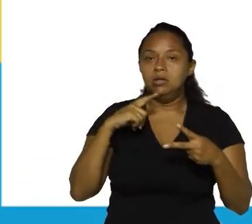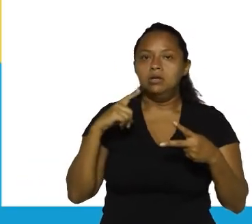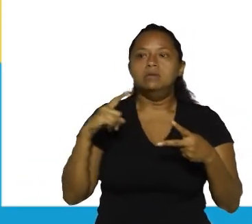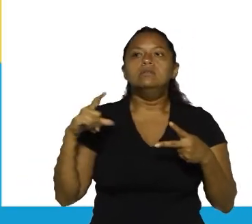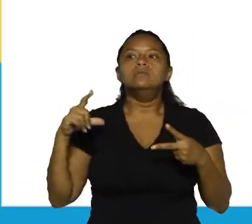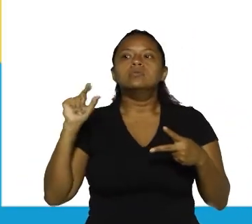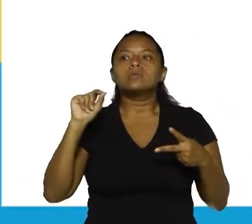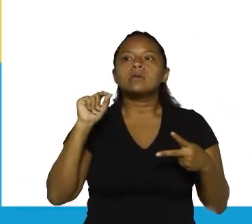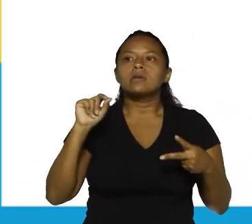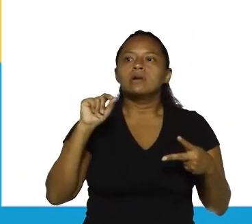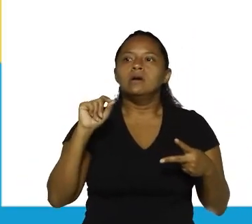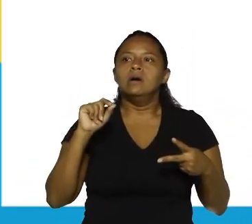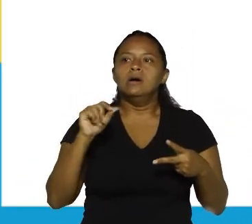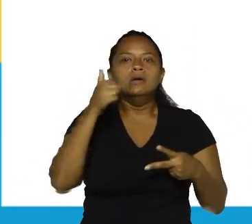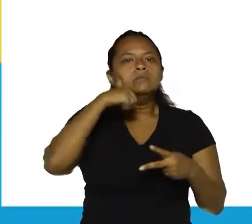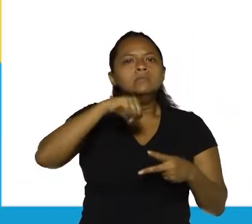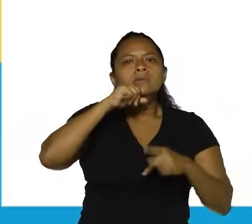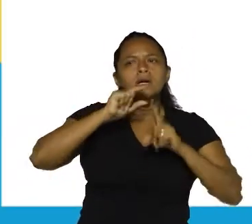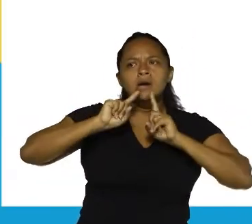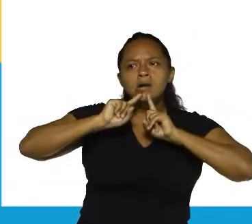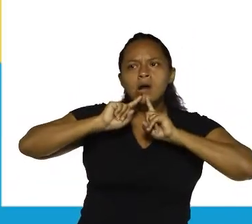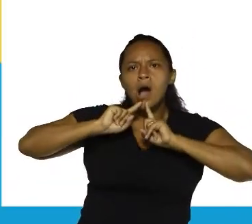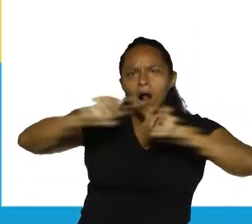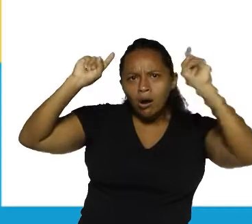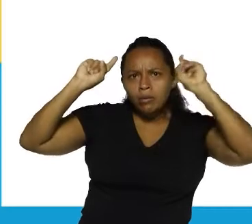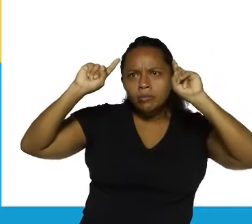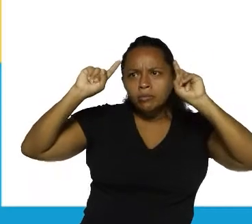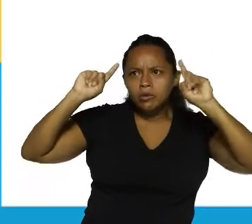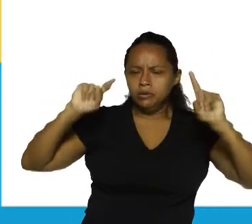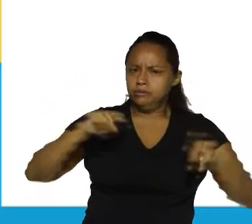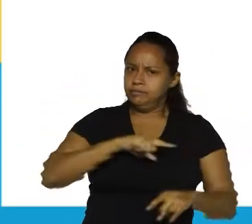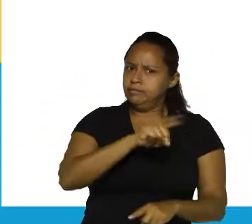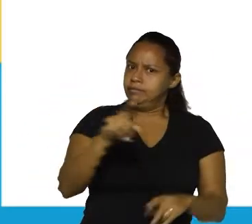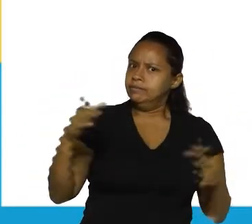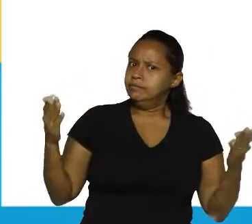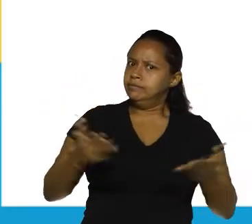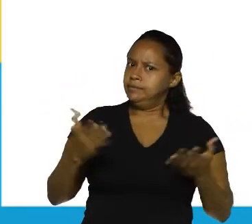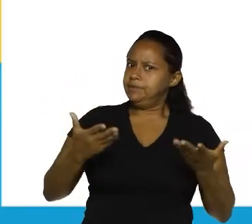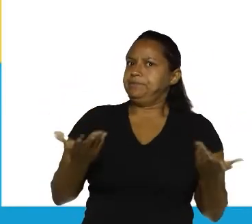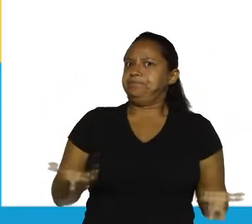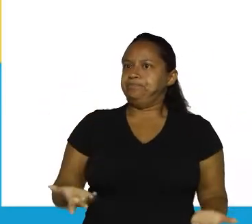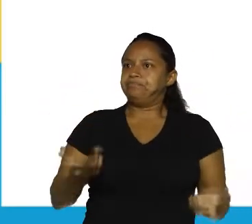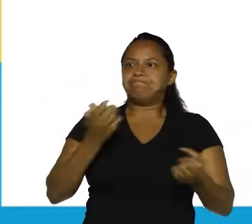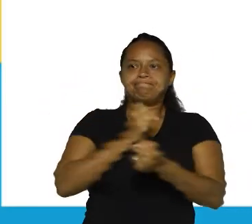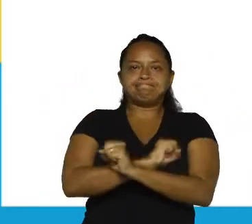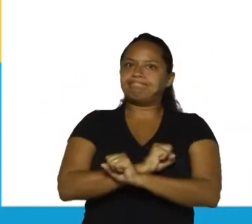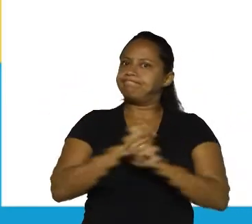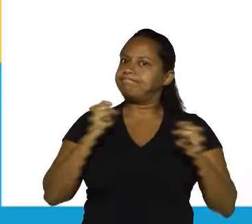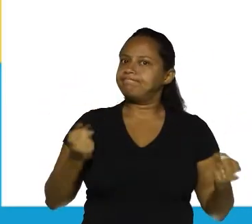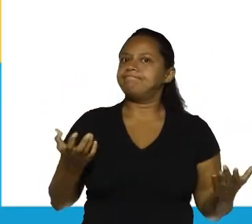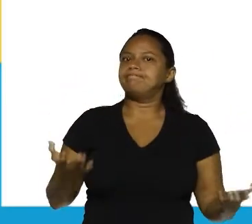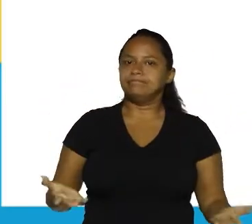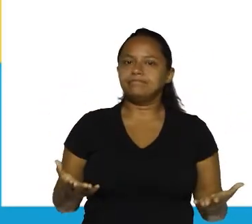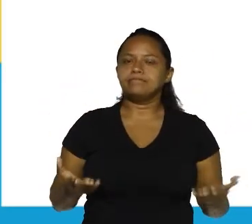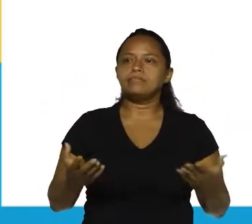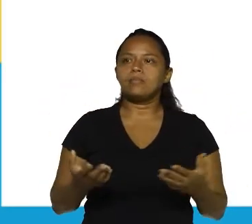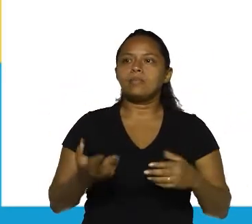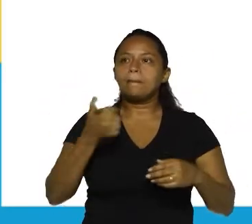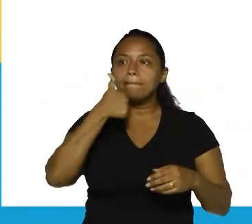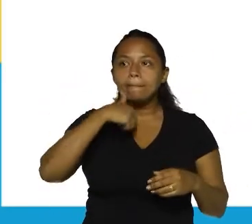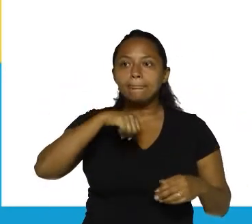exemplo. A mãe reclamou. Vocês hoje, Estão impossíveis. Quer dizer, ela